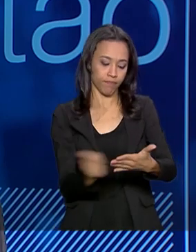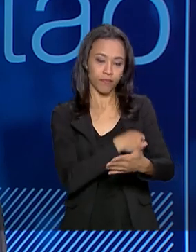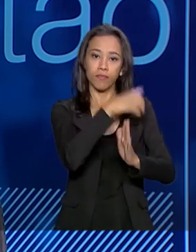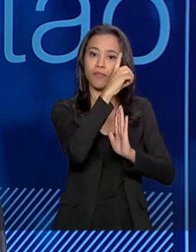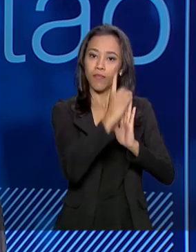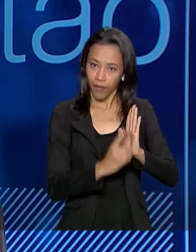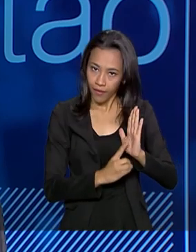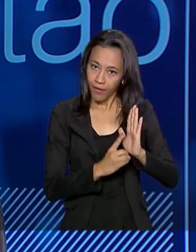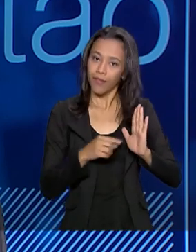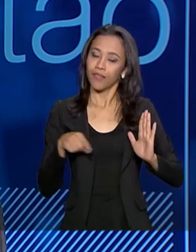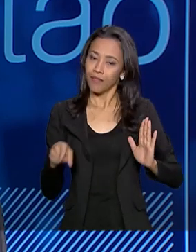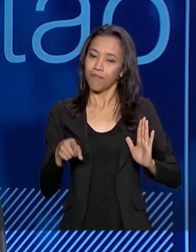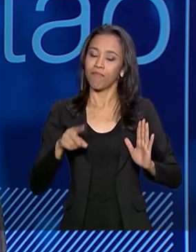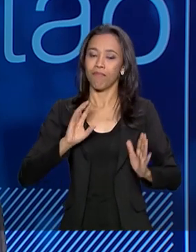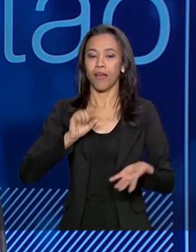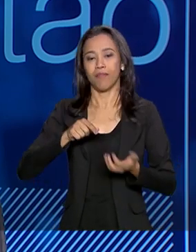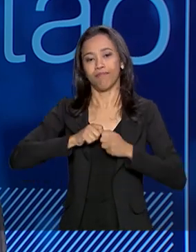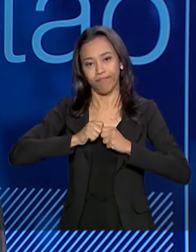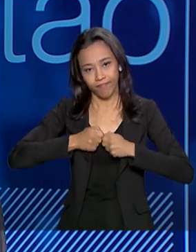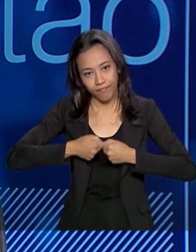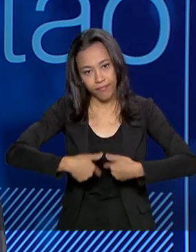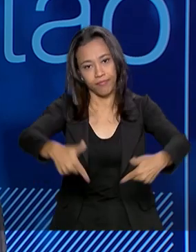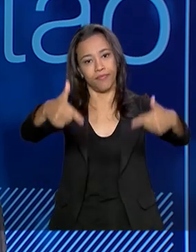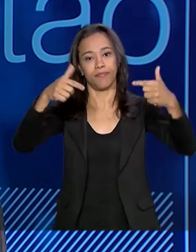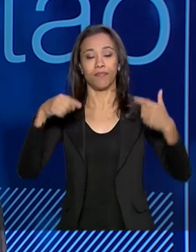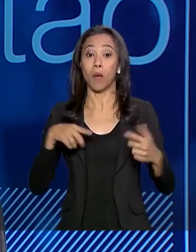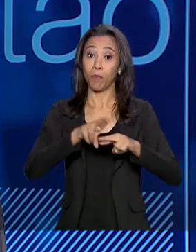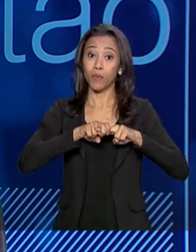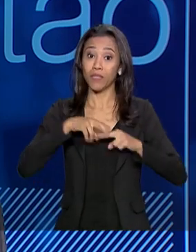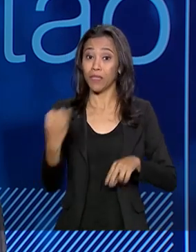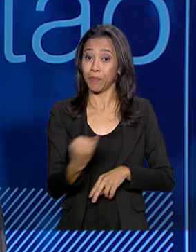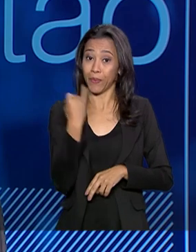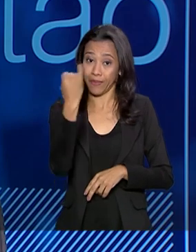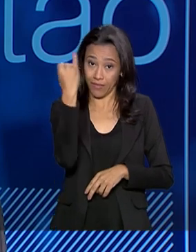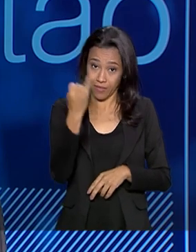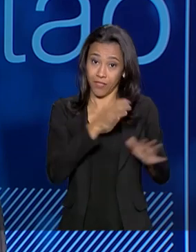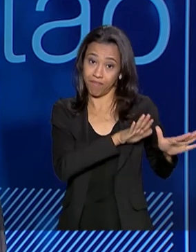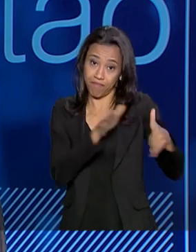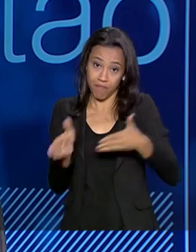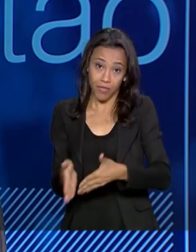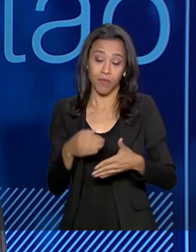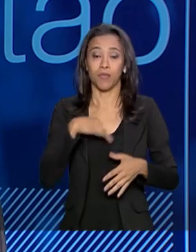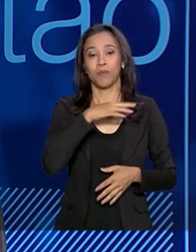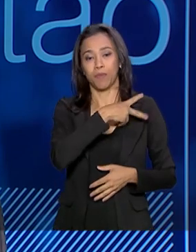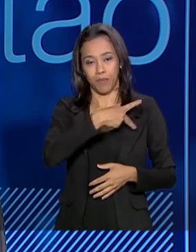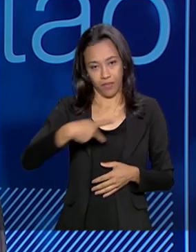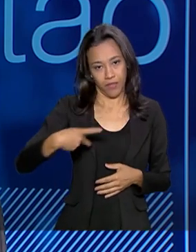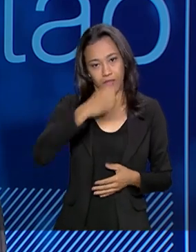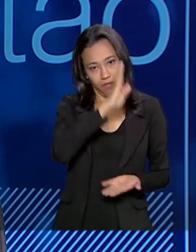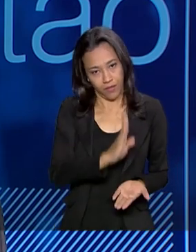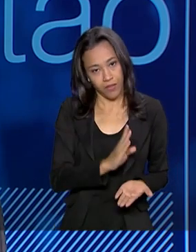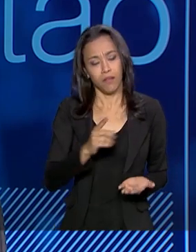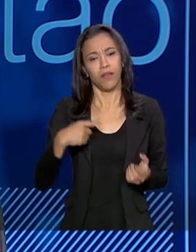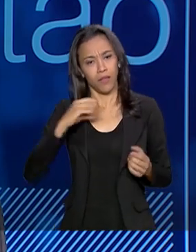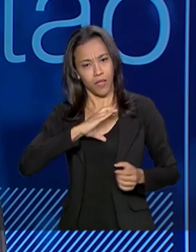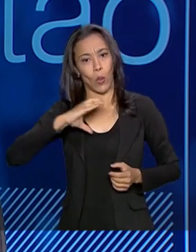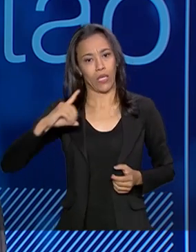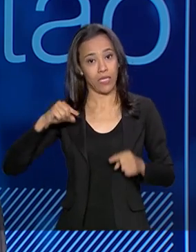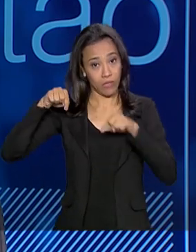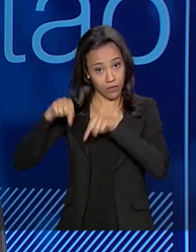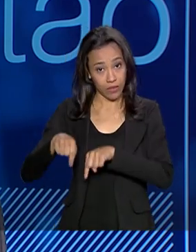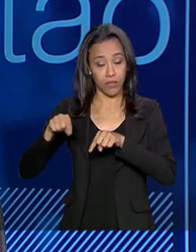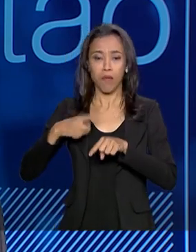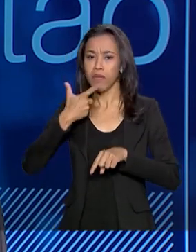inclusão daquele projeto na carteira do PPI. Por isso, é importante a participação do Presidente e a coordenação disso tudo, mas, na